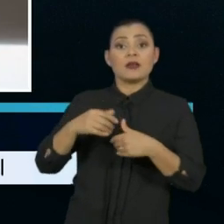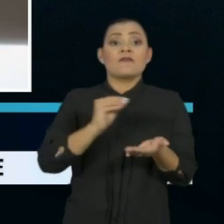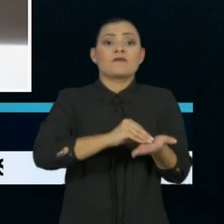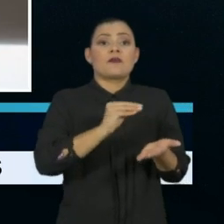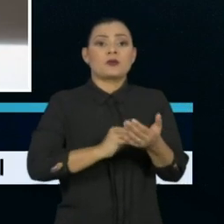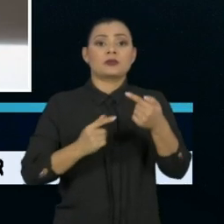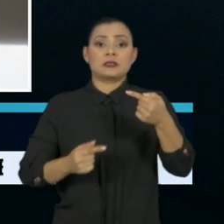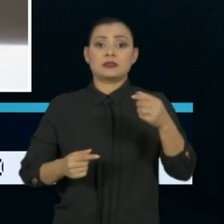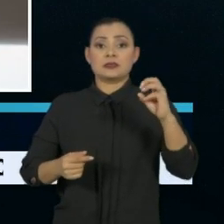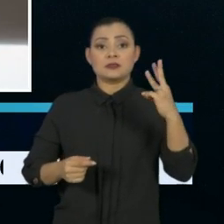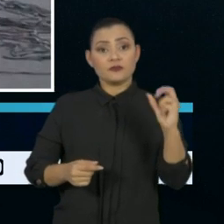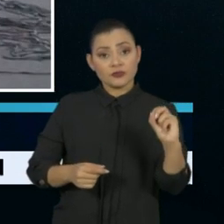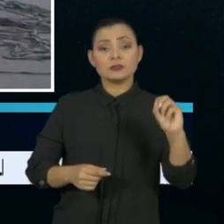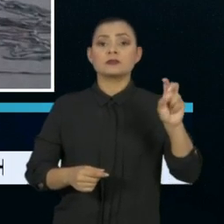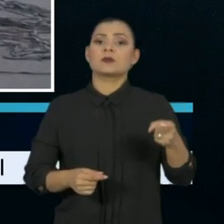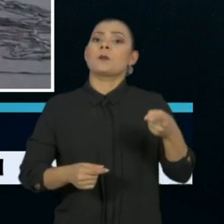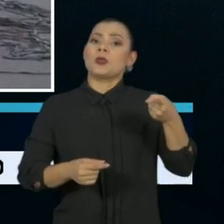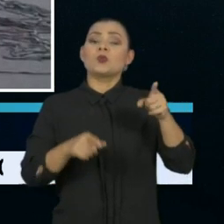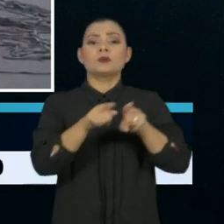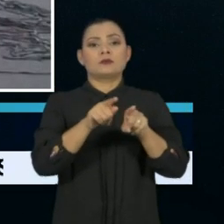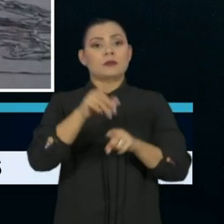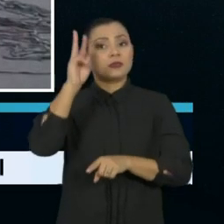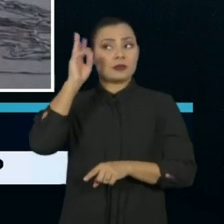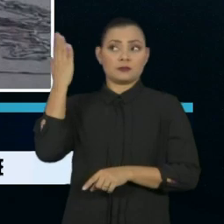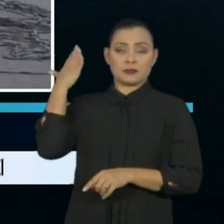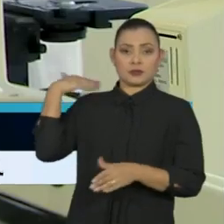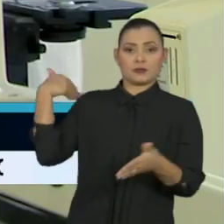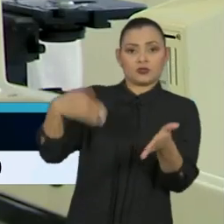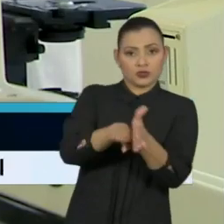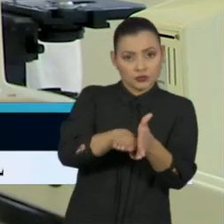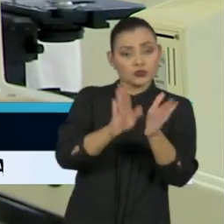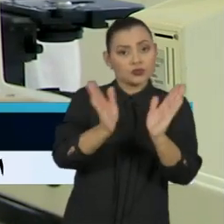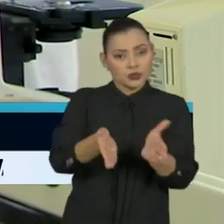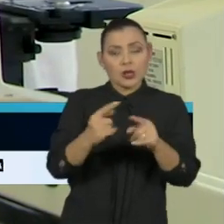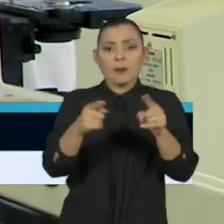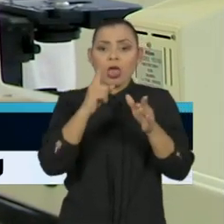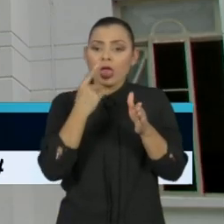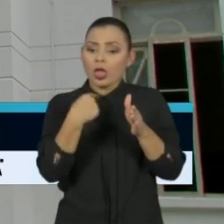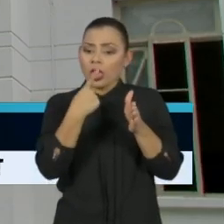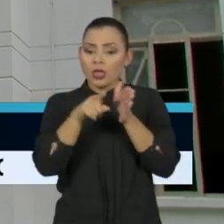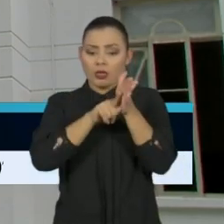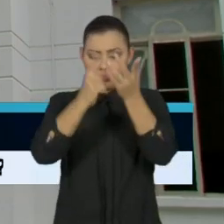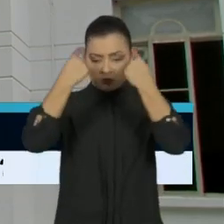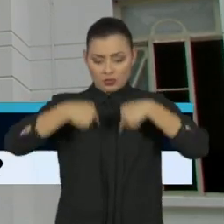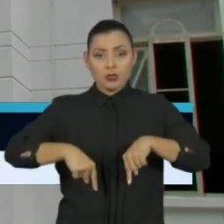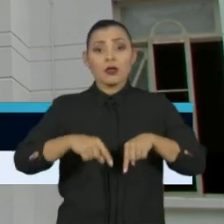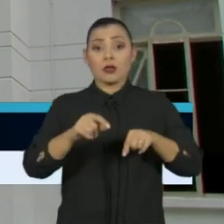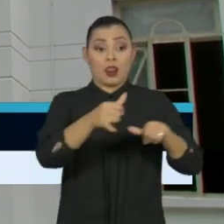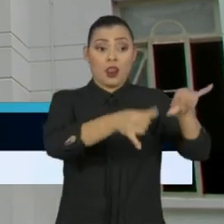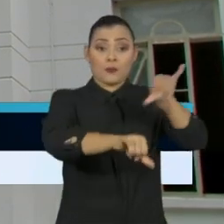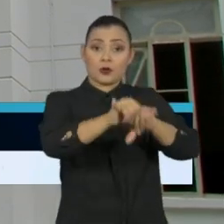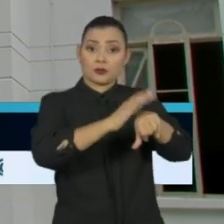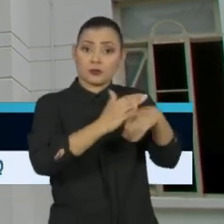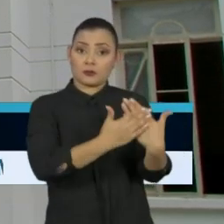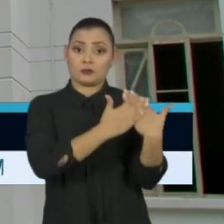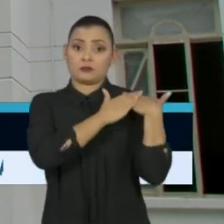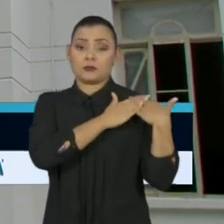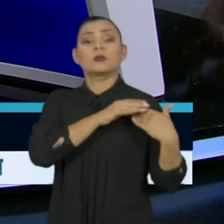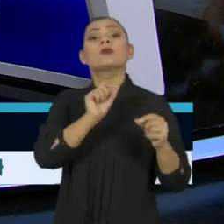mil exames, chegaram na última terça-feira. Os testes serão usados pelos laboratórios coordenados pelo Instituto Butantan.